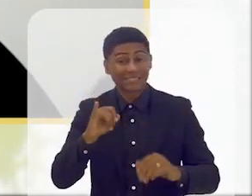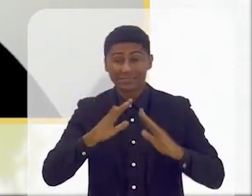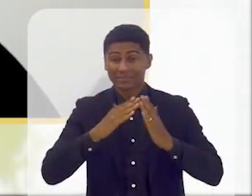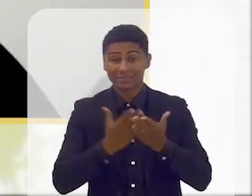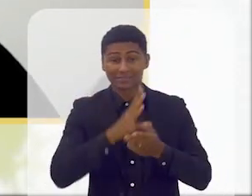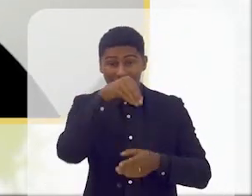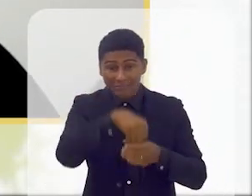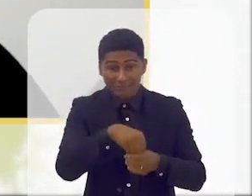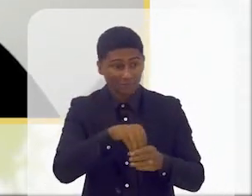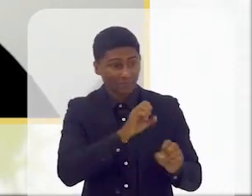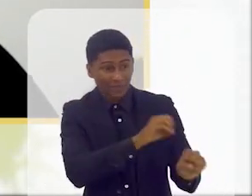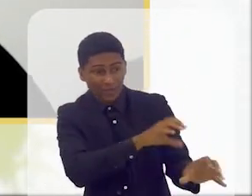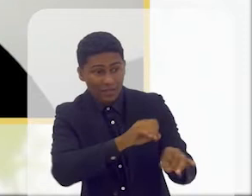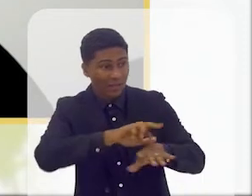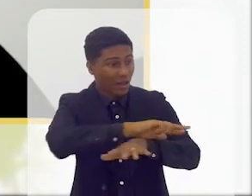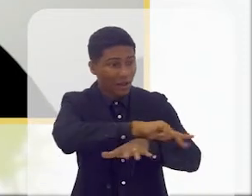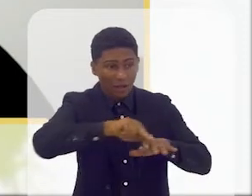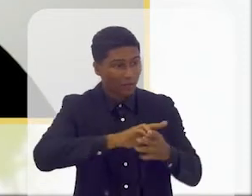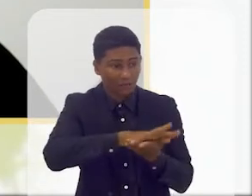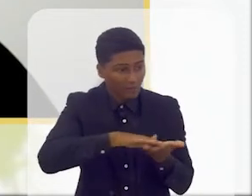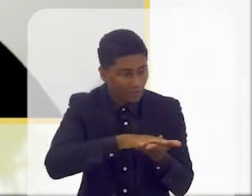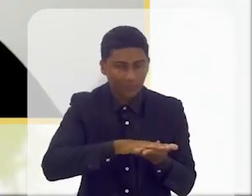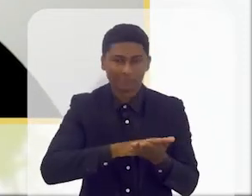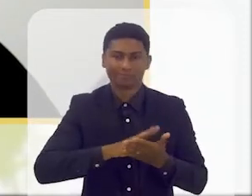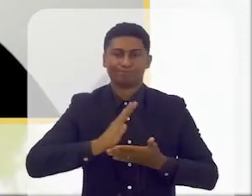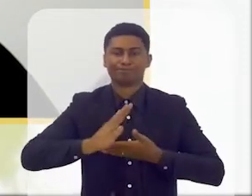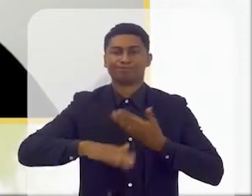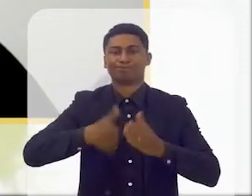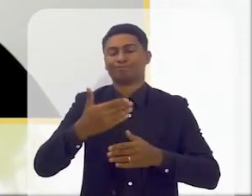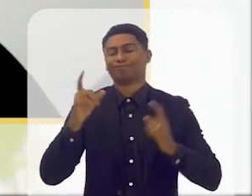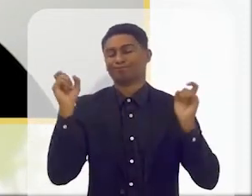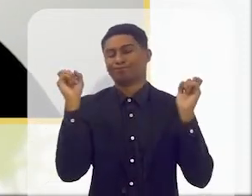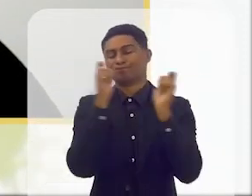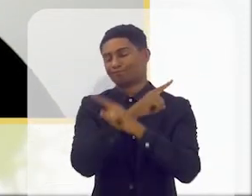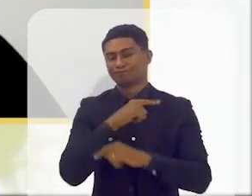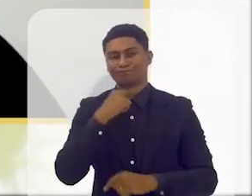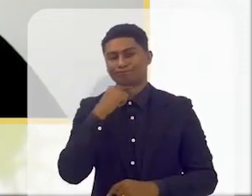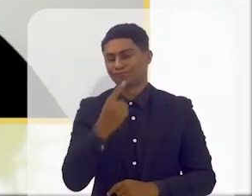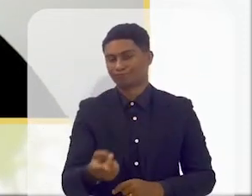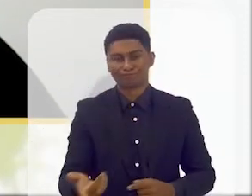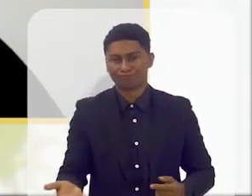preocupação na escola, ela vai ser muito difícil, nós conseguirmos entender.